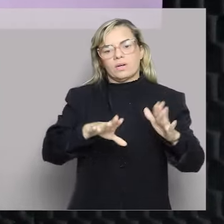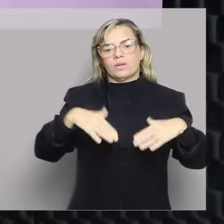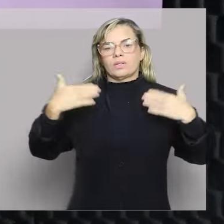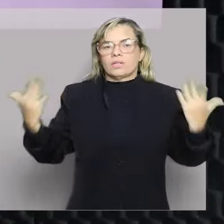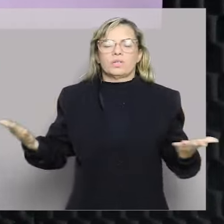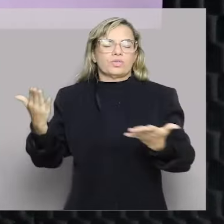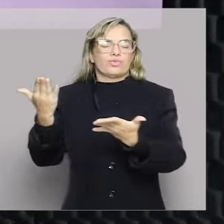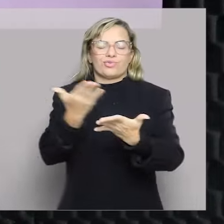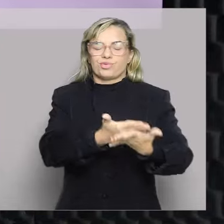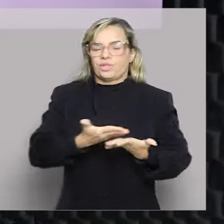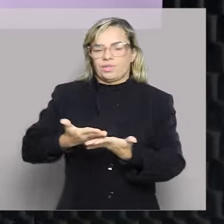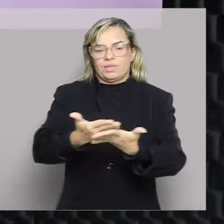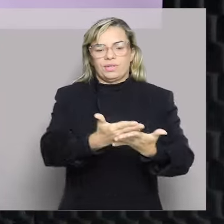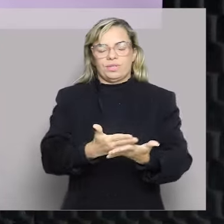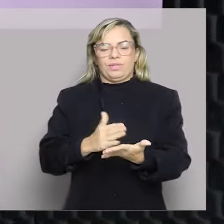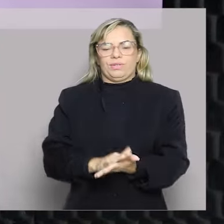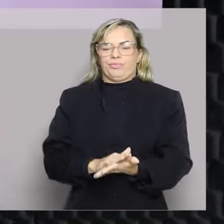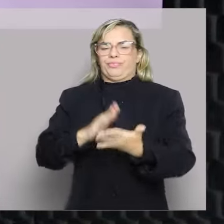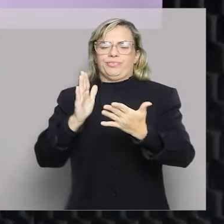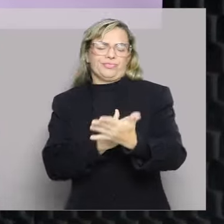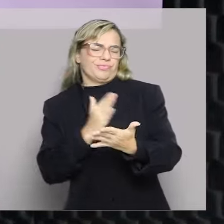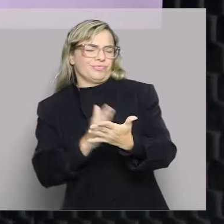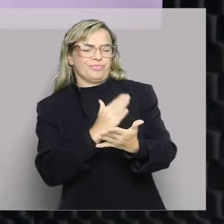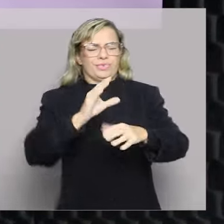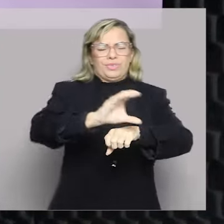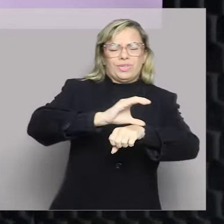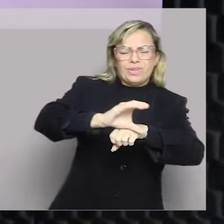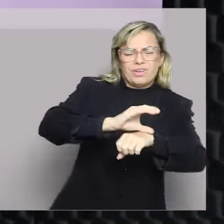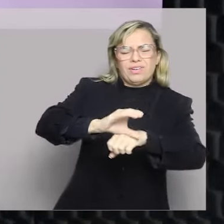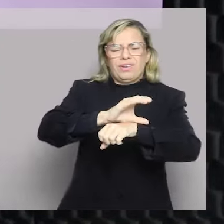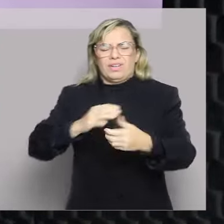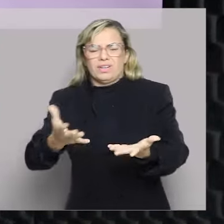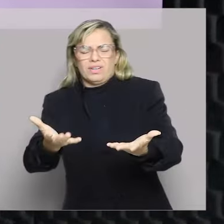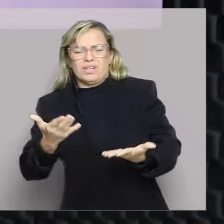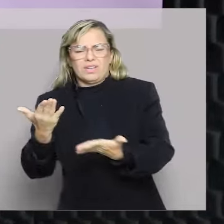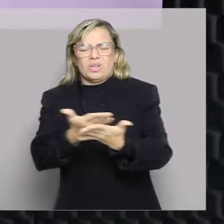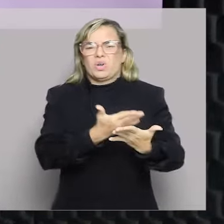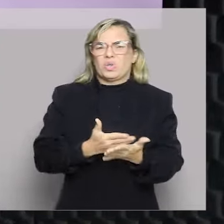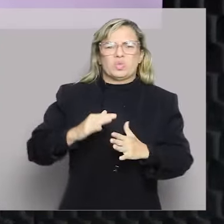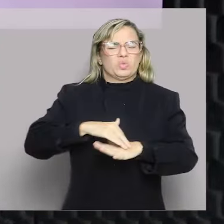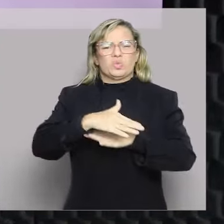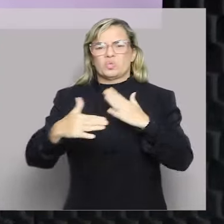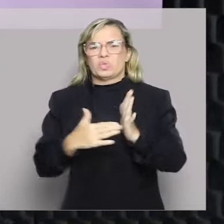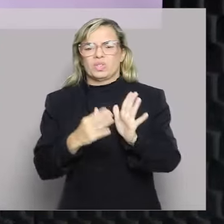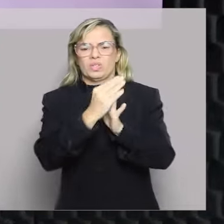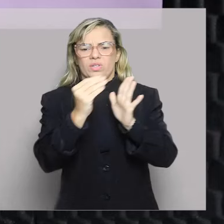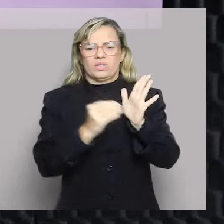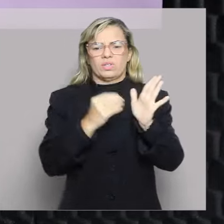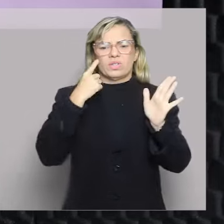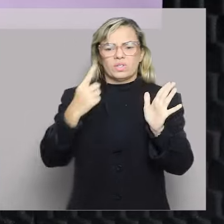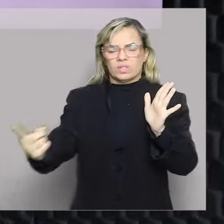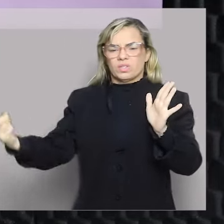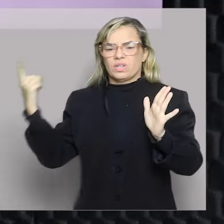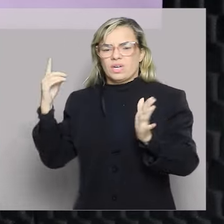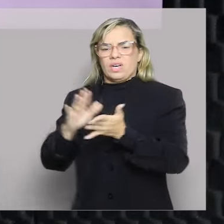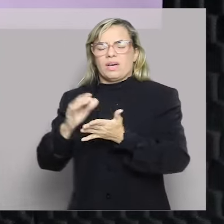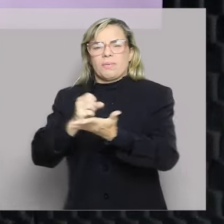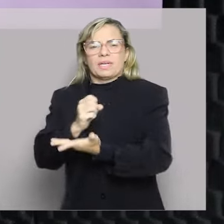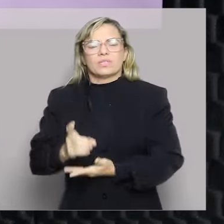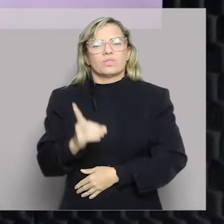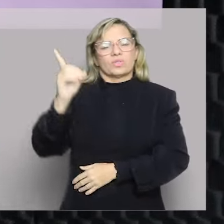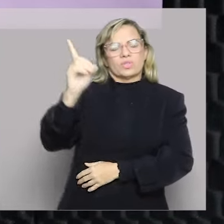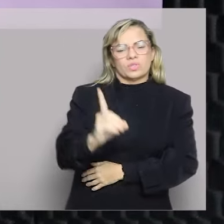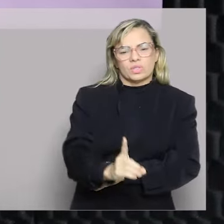vai sair estudando, abrindo o livro, abrindo a Constituição pra querer estudar, pra ver todo o conteúdo, não. Ó aqui, ó. Noção de direito, a primeira